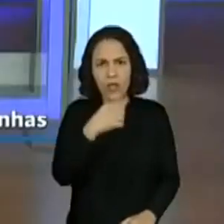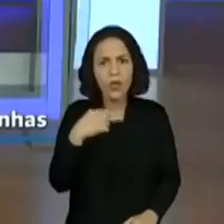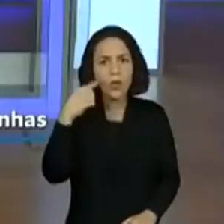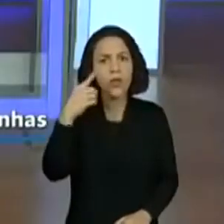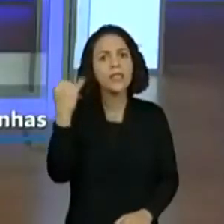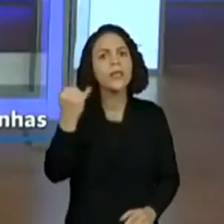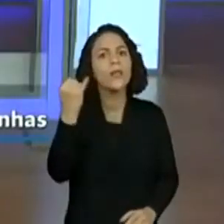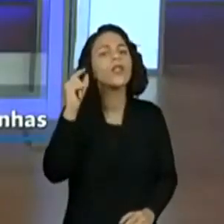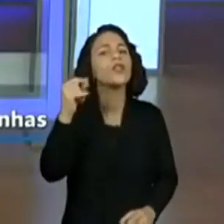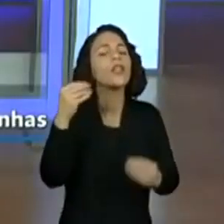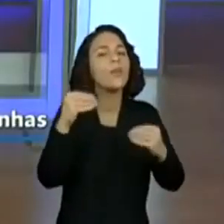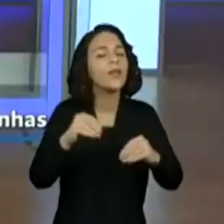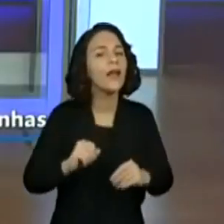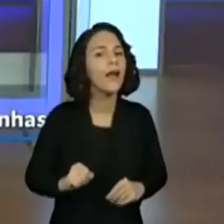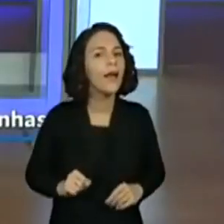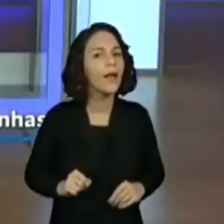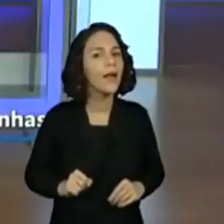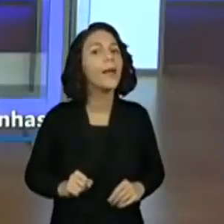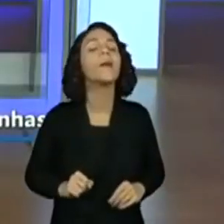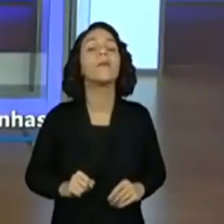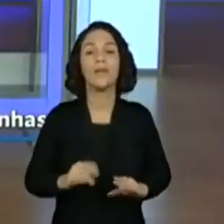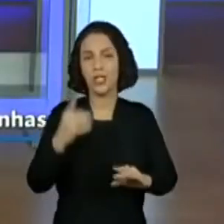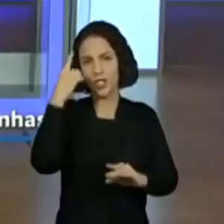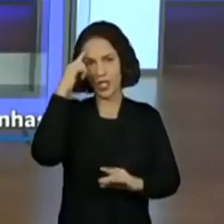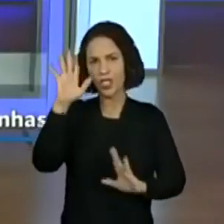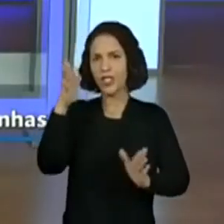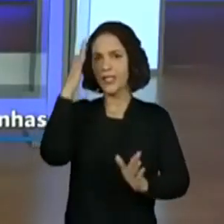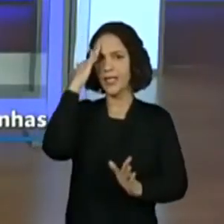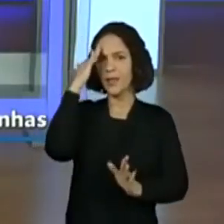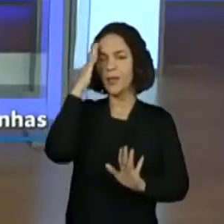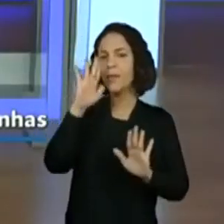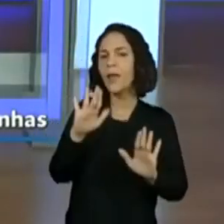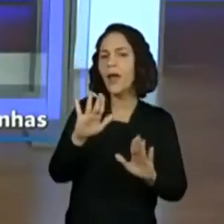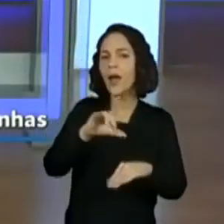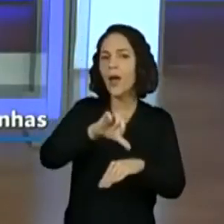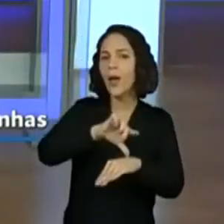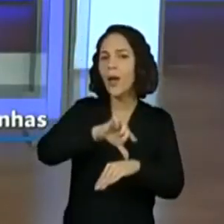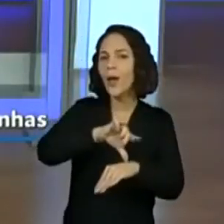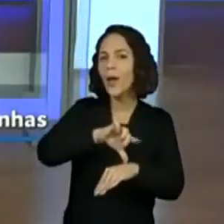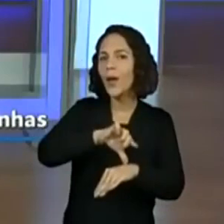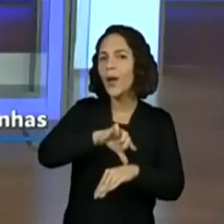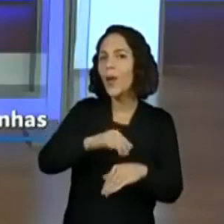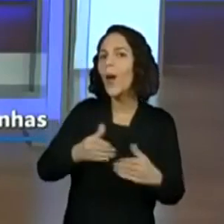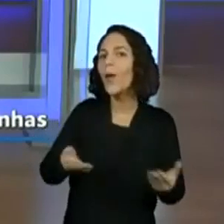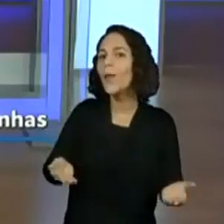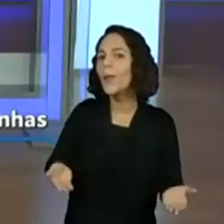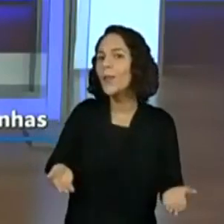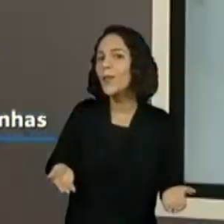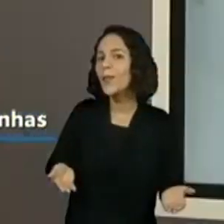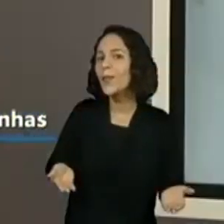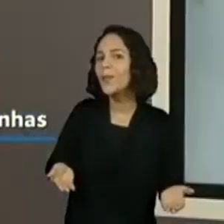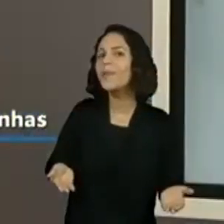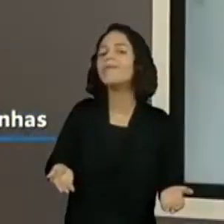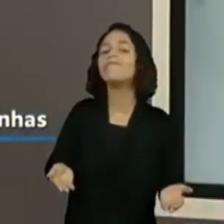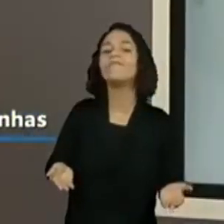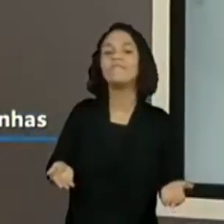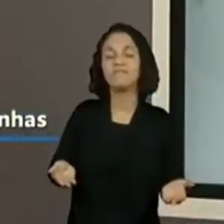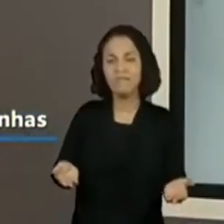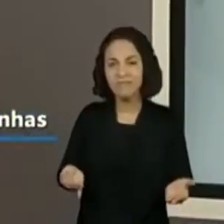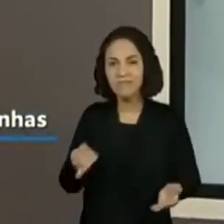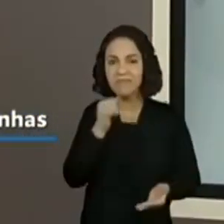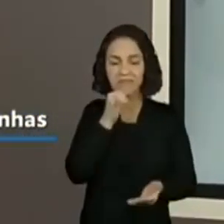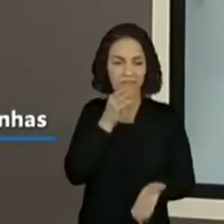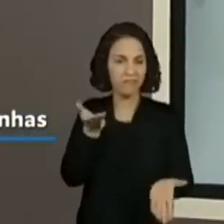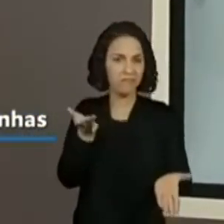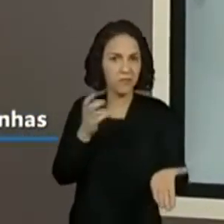Sim, professora. A gente já falou o dia, mas eu preciso pensar que horário vai